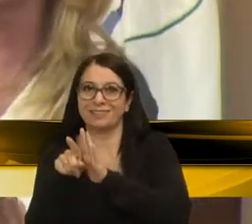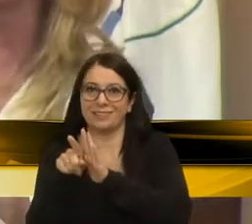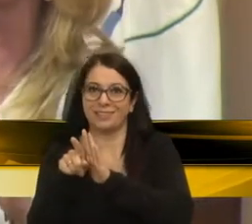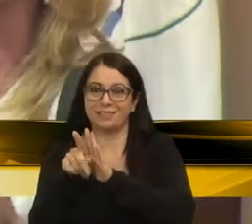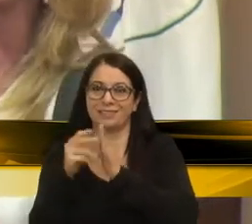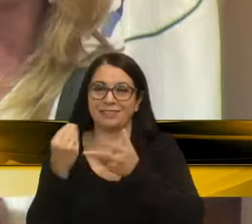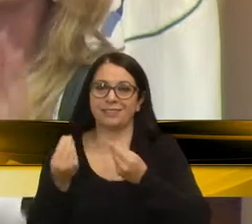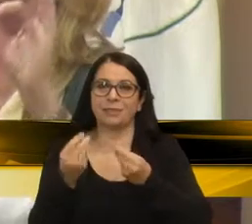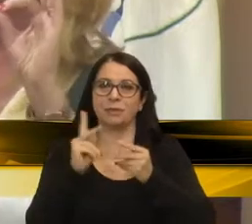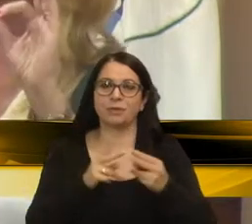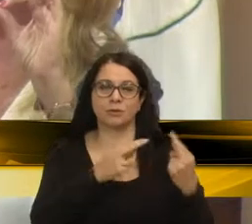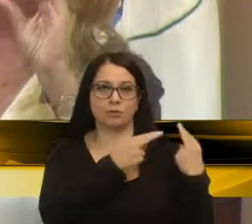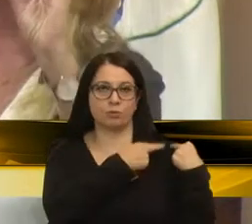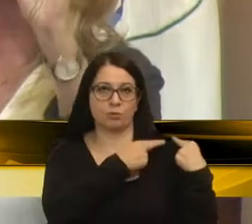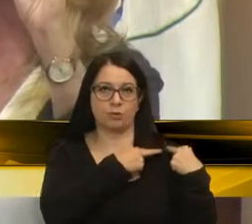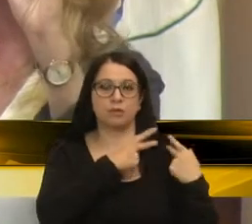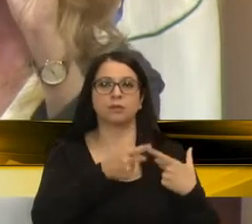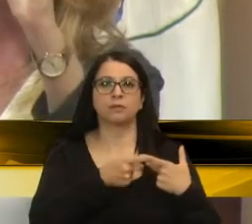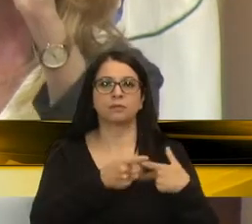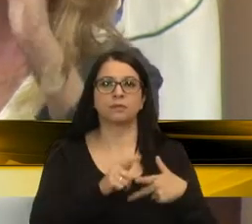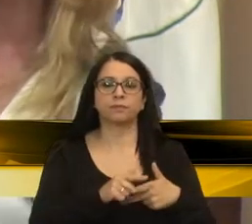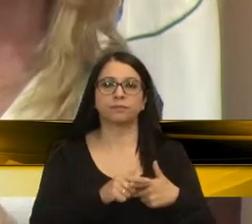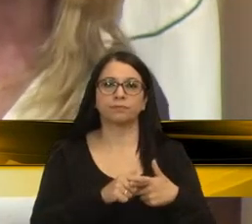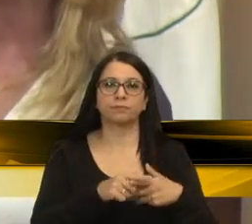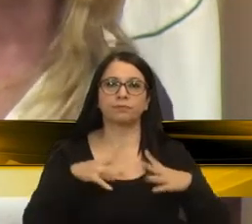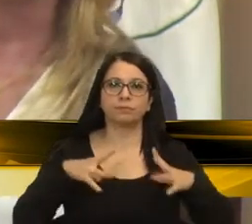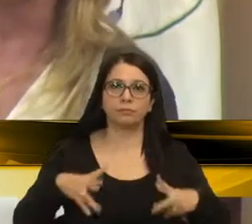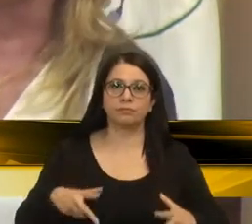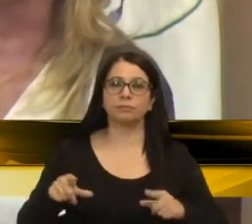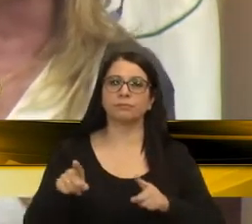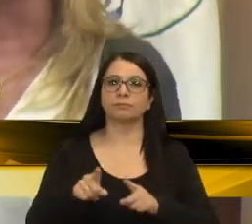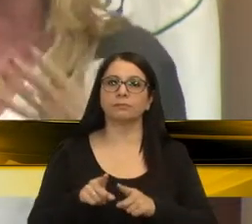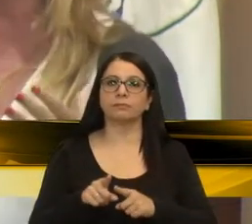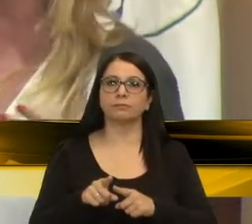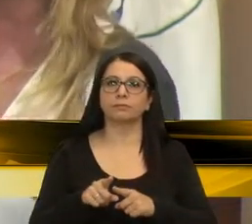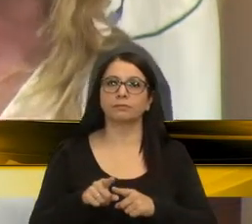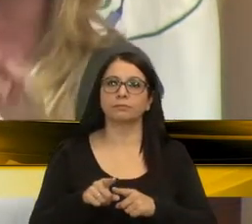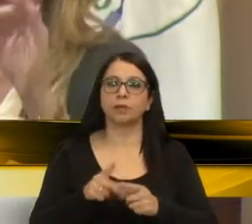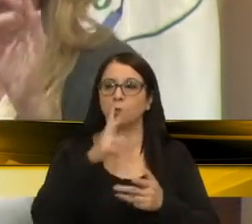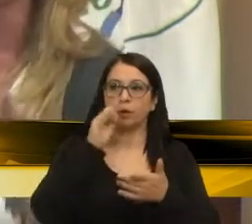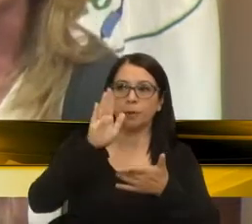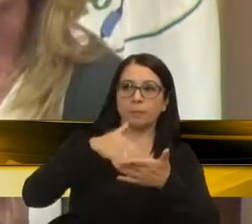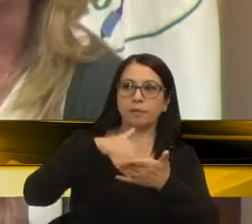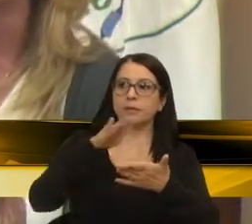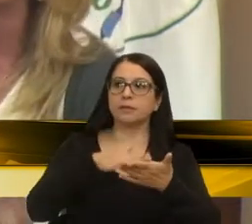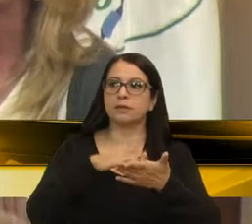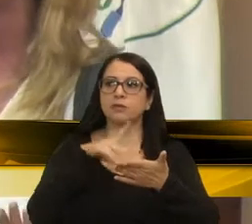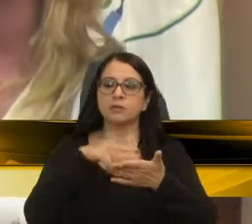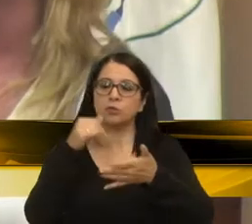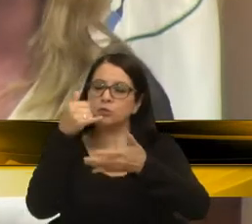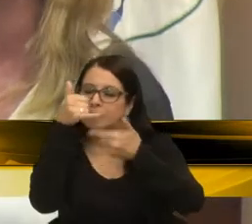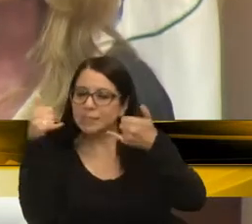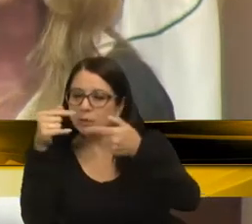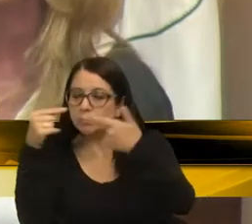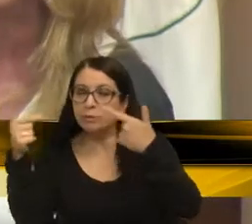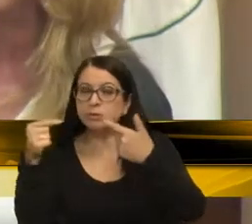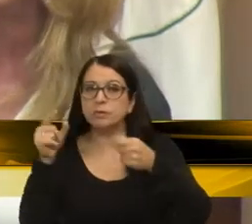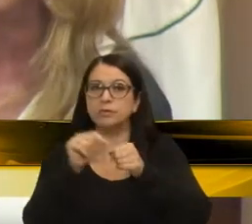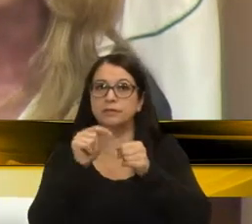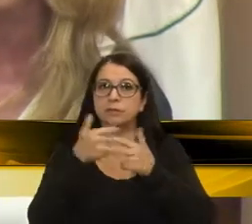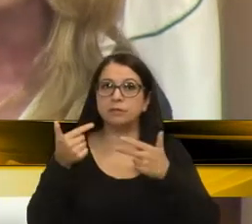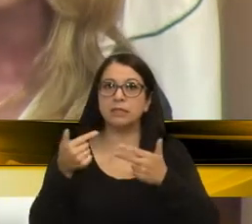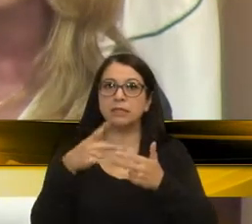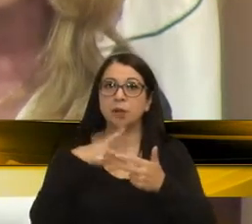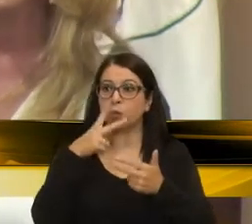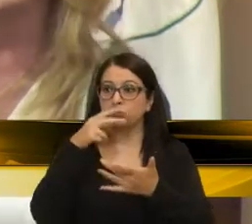uma pessoa que é responsável pela limpeza, foi pintado. Se tiver algum risco na parede, eles vão ter alguma